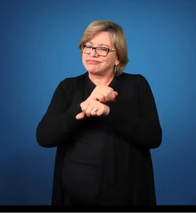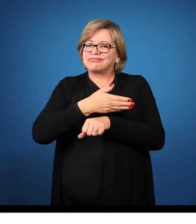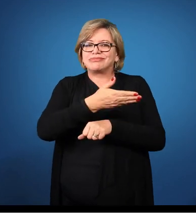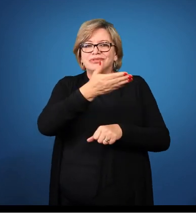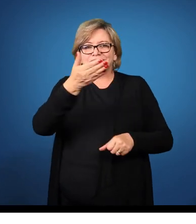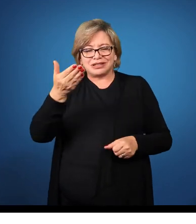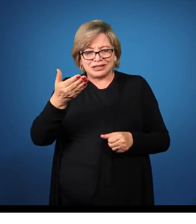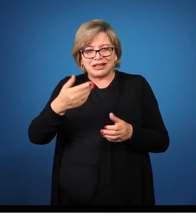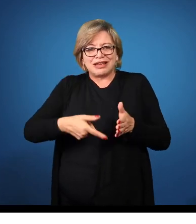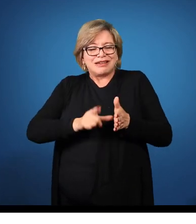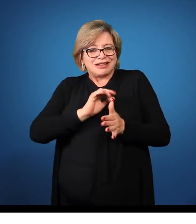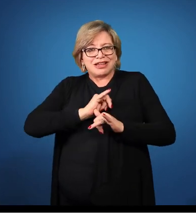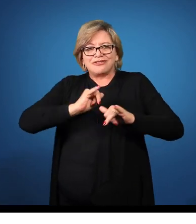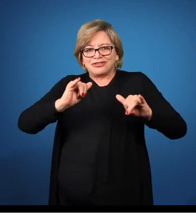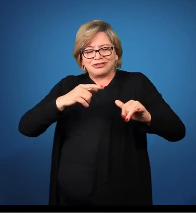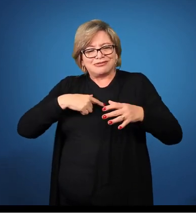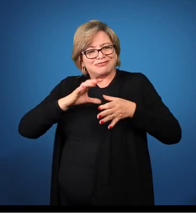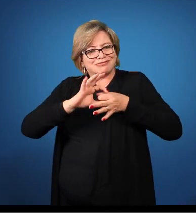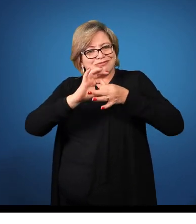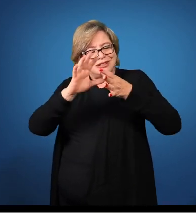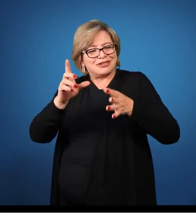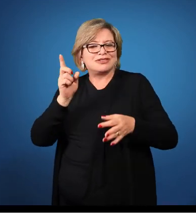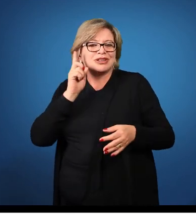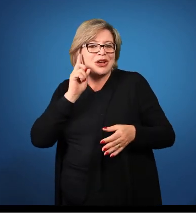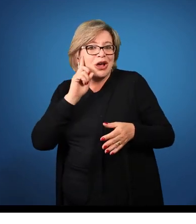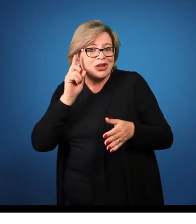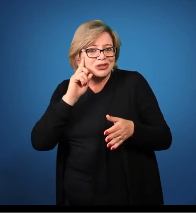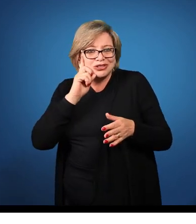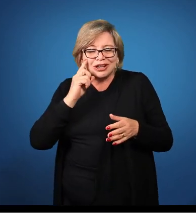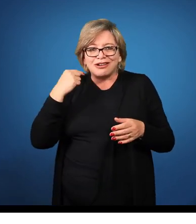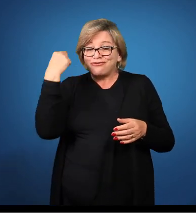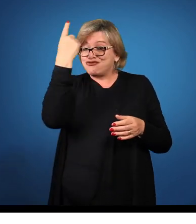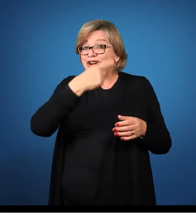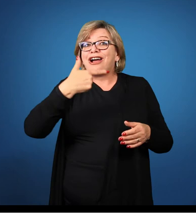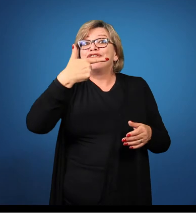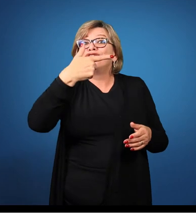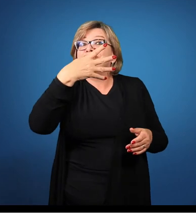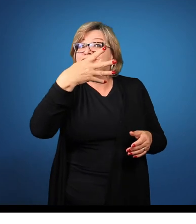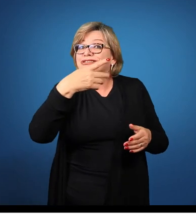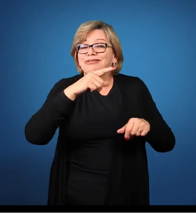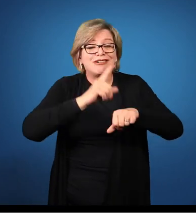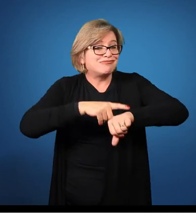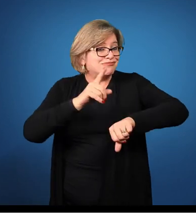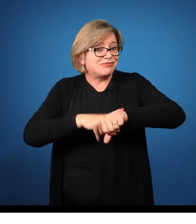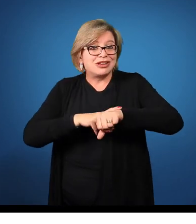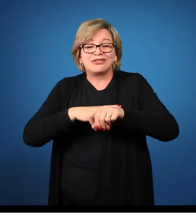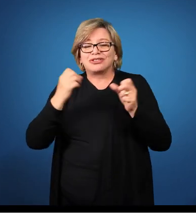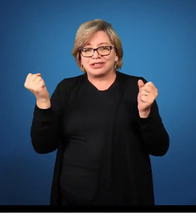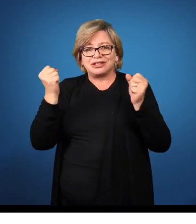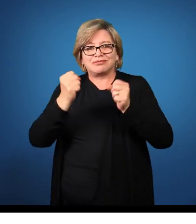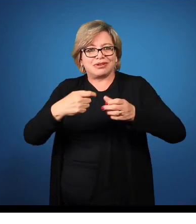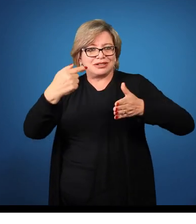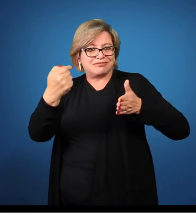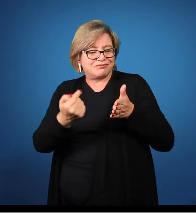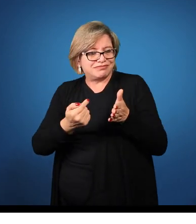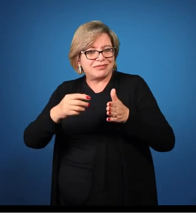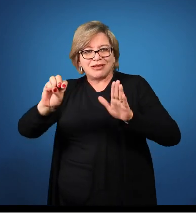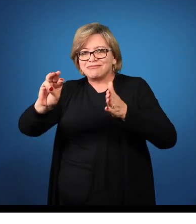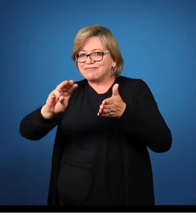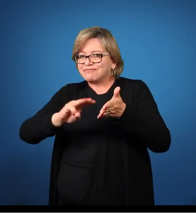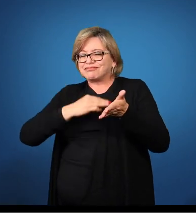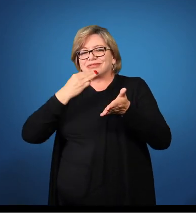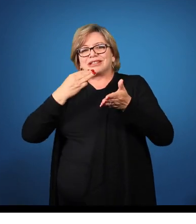aviso que estou à disposição diariamente, 24 horas por dia, em qualquer horário, vocês podem mandar uma